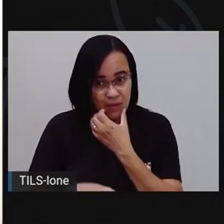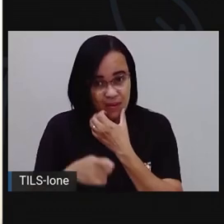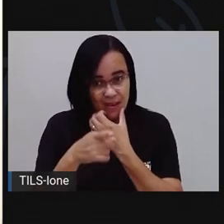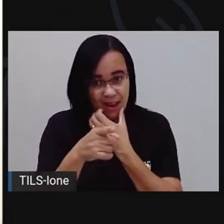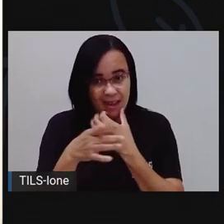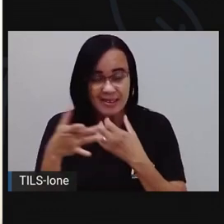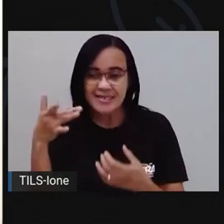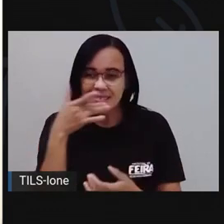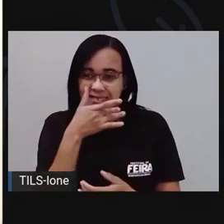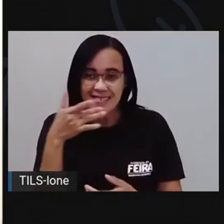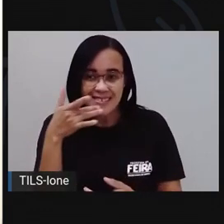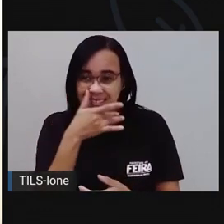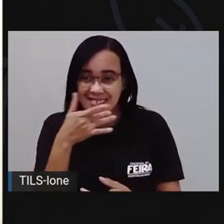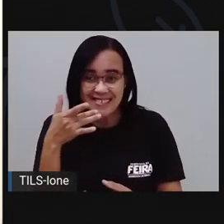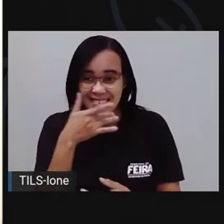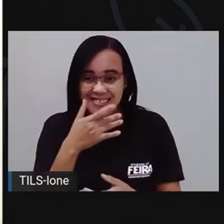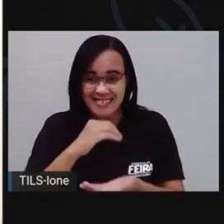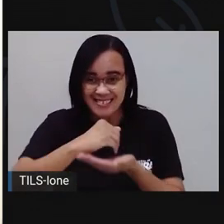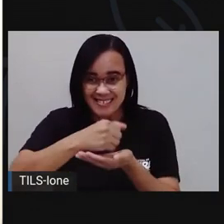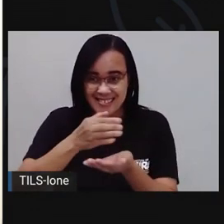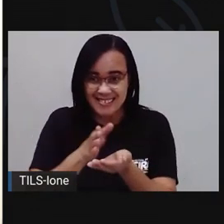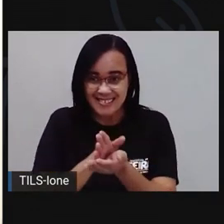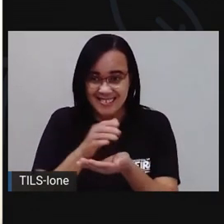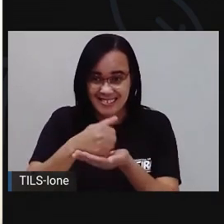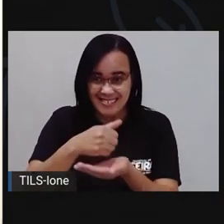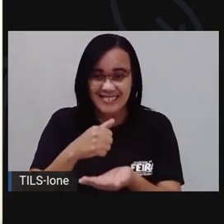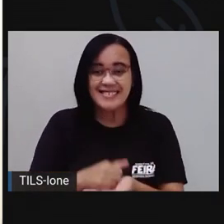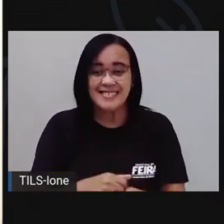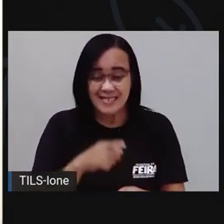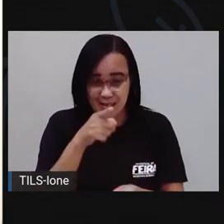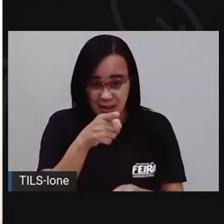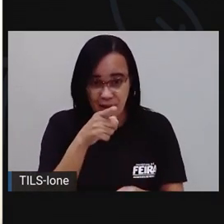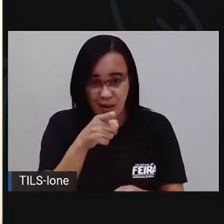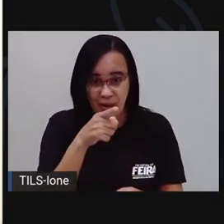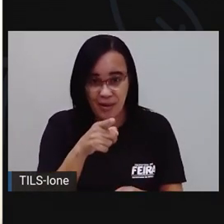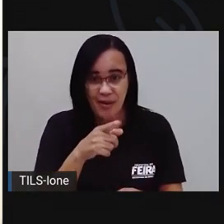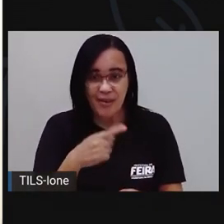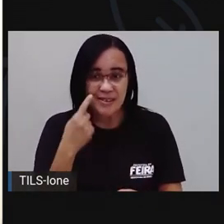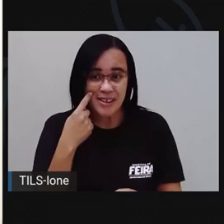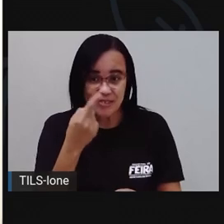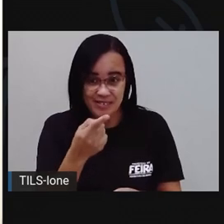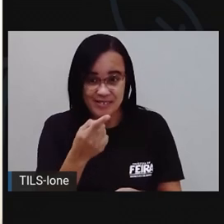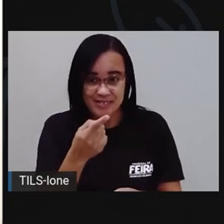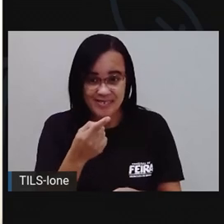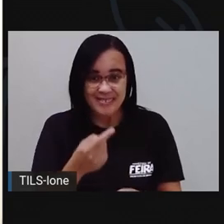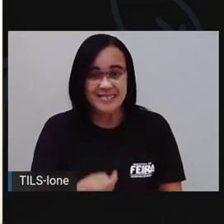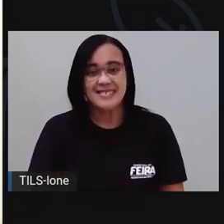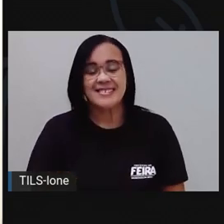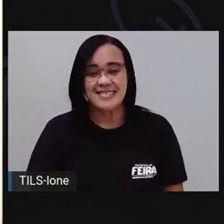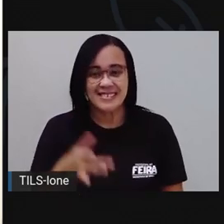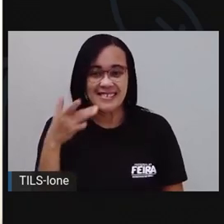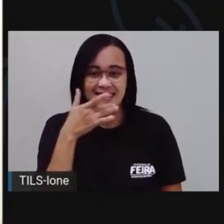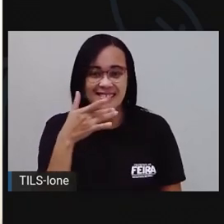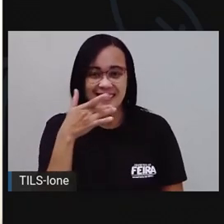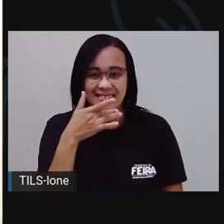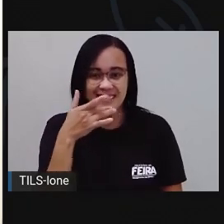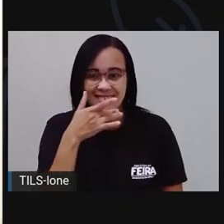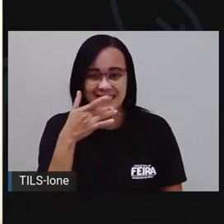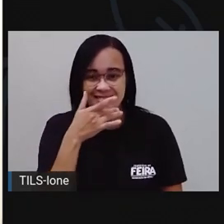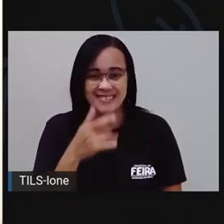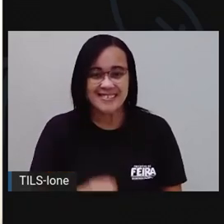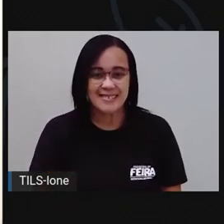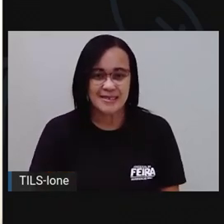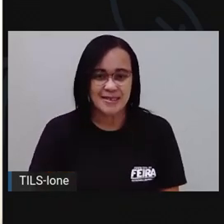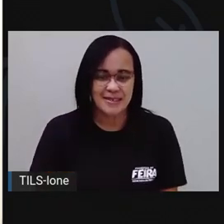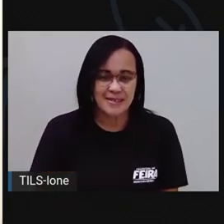delícia de cuscuz. Vou mostrar para vocês que tem água aqui ainda. Olha que delícia. Deixa a Pró levantar